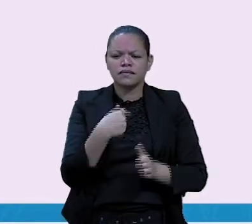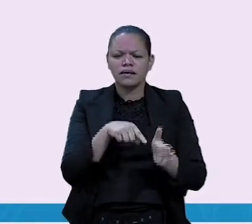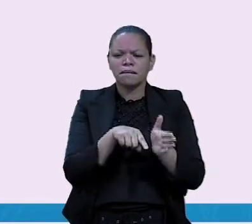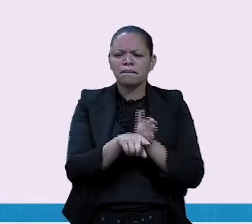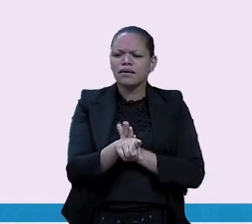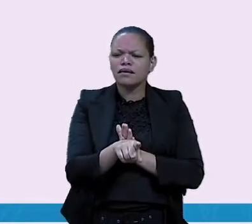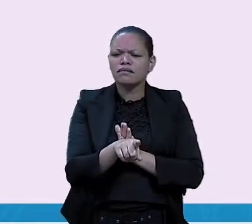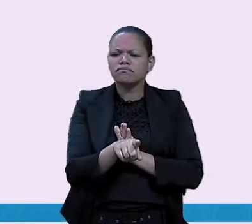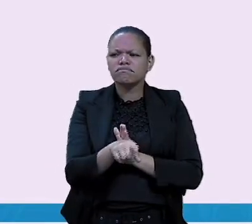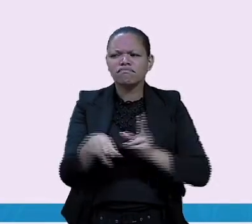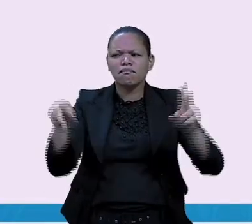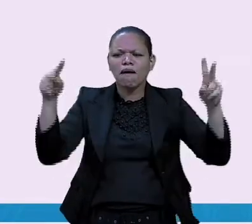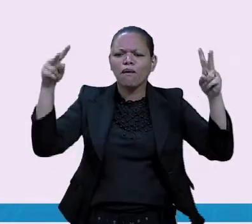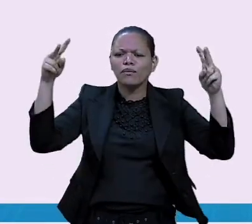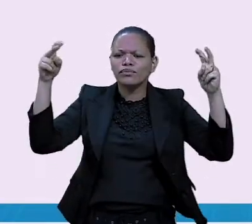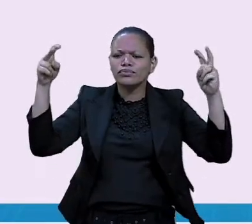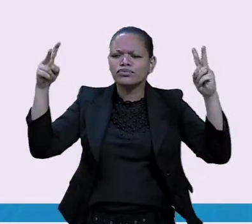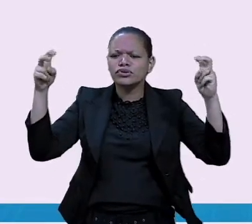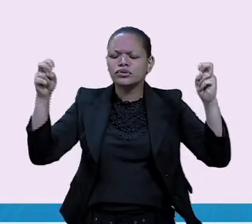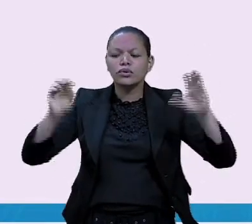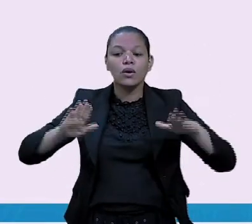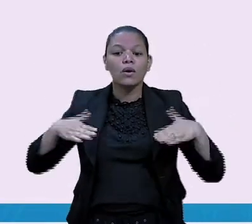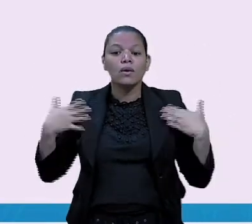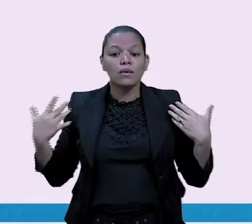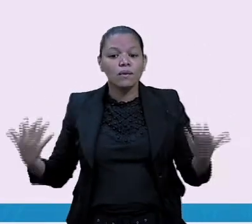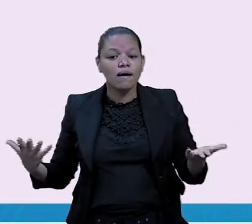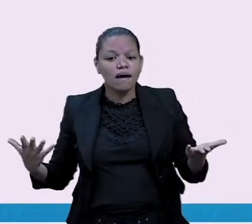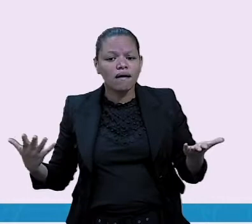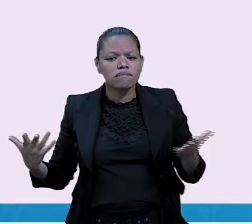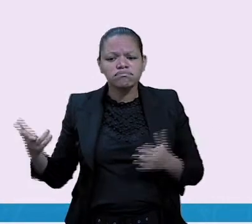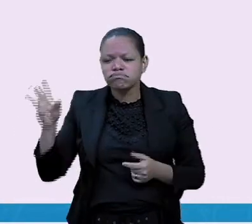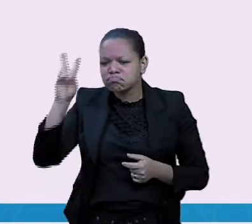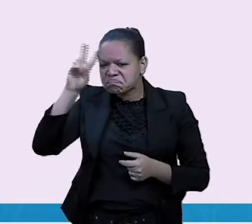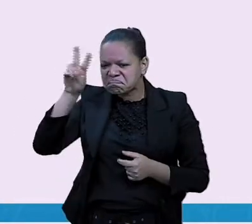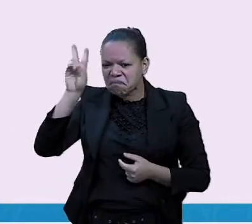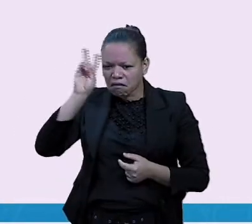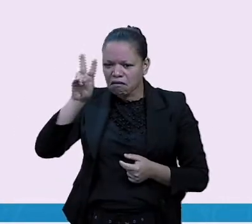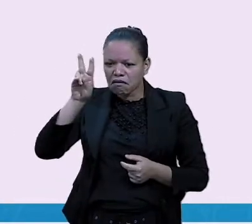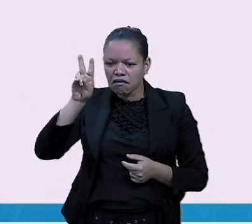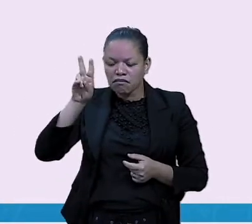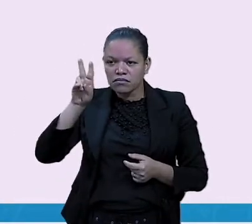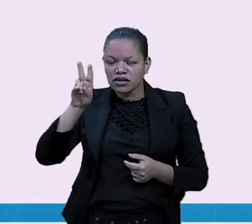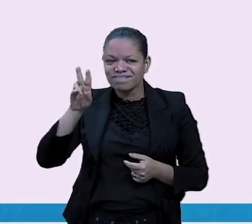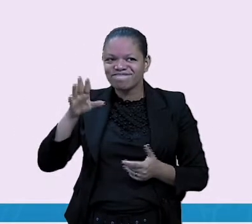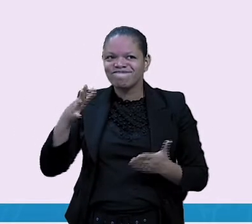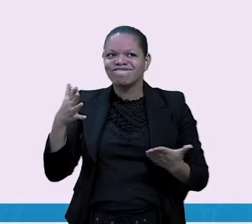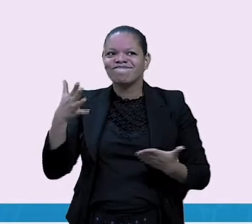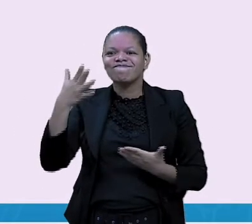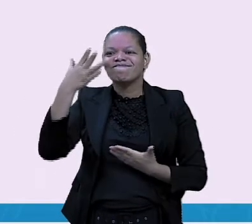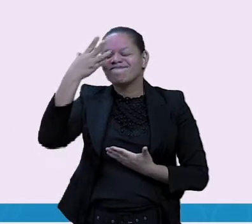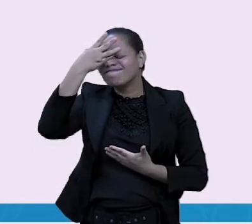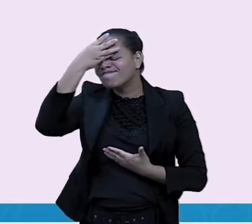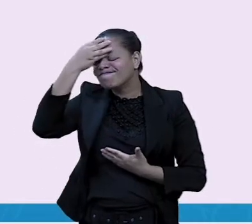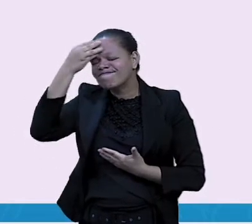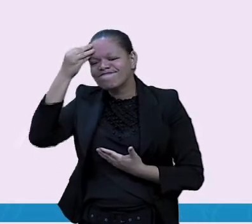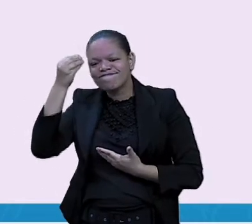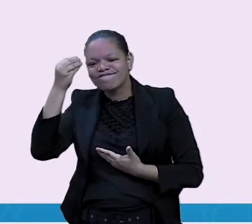título da nossa fábula? E aí, vocês lembram lá no início? Ah, professora, esqueci. Então vamos voltar lá,